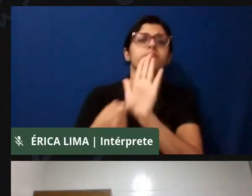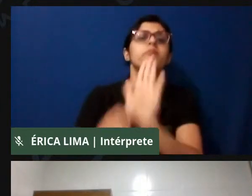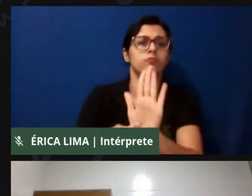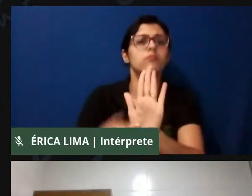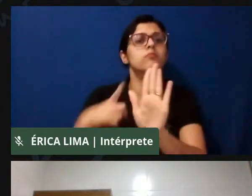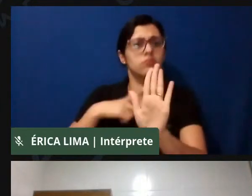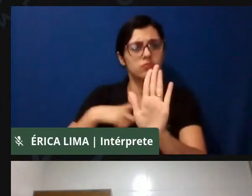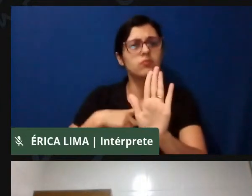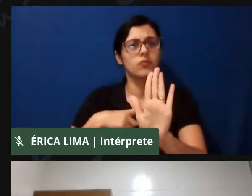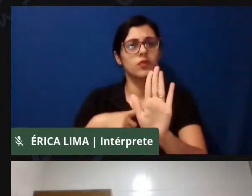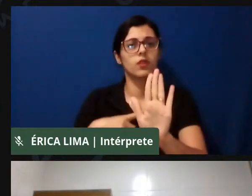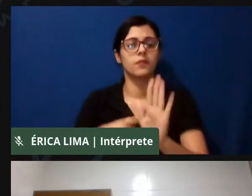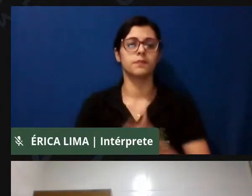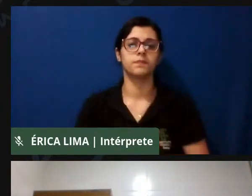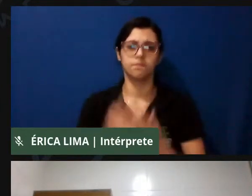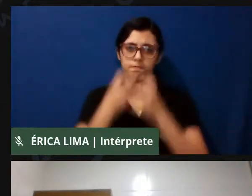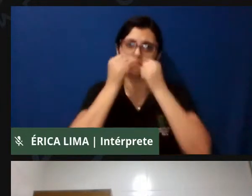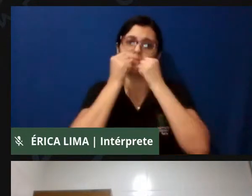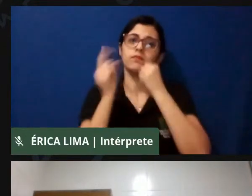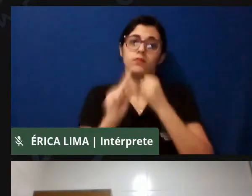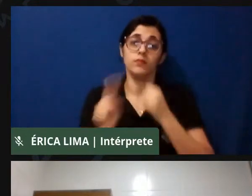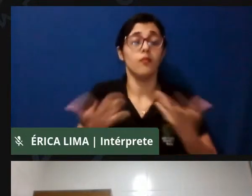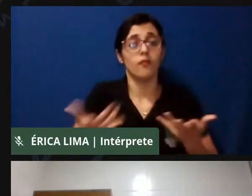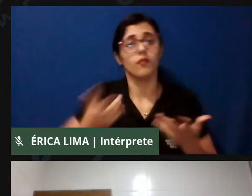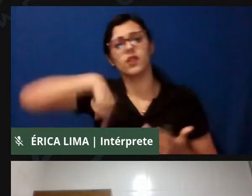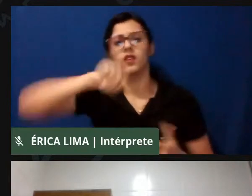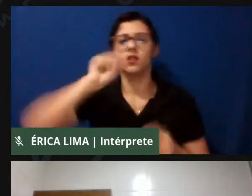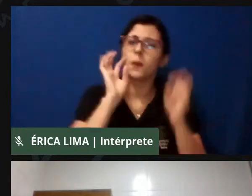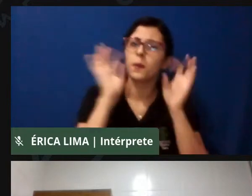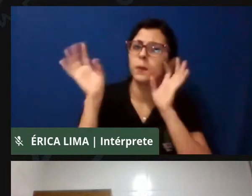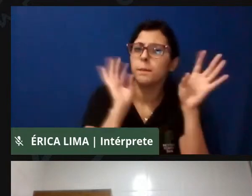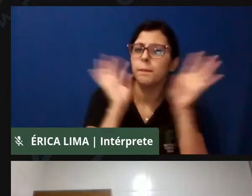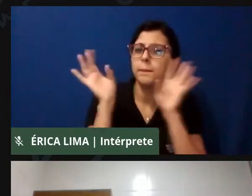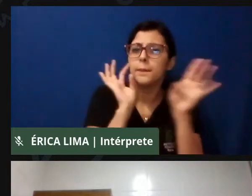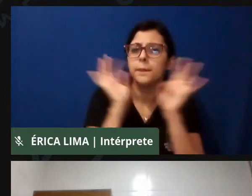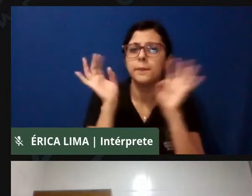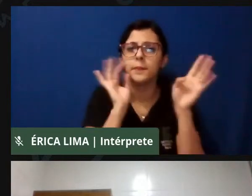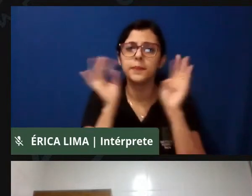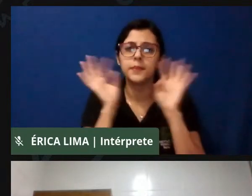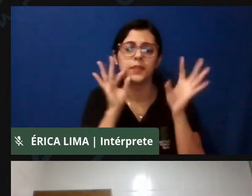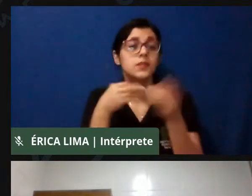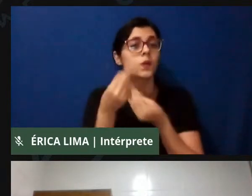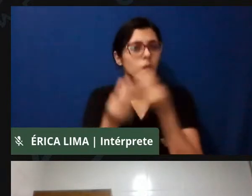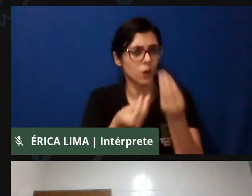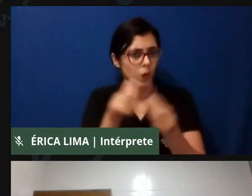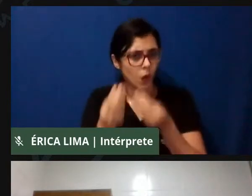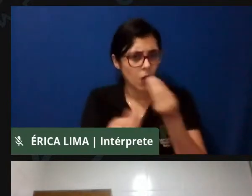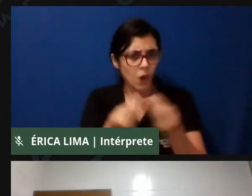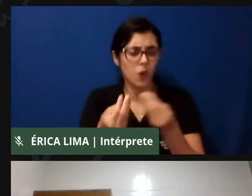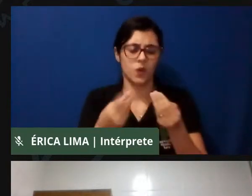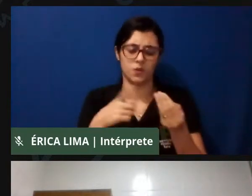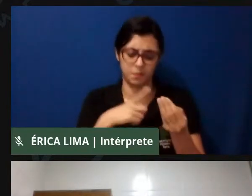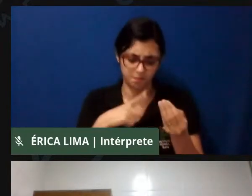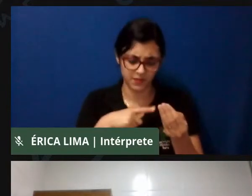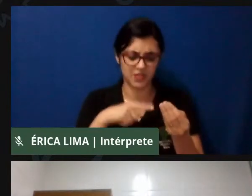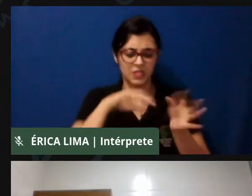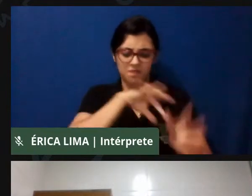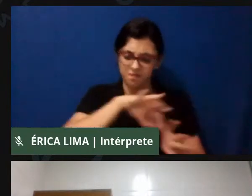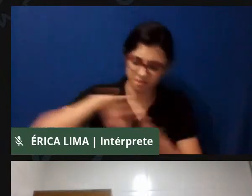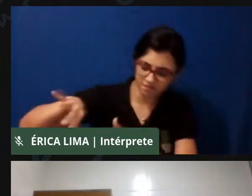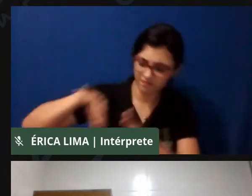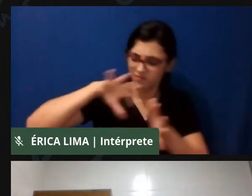consegue pensar no, na, na forma excludente de como